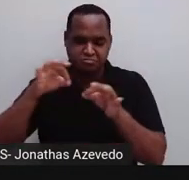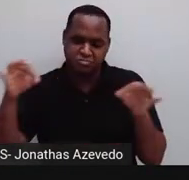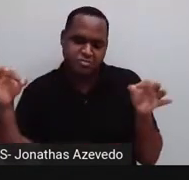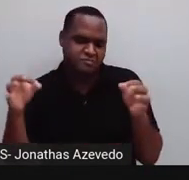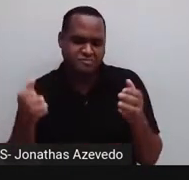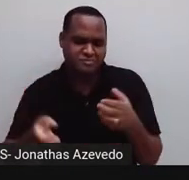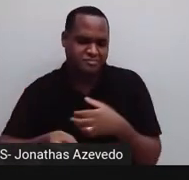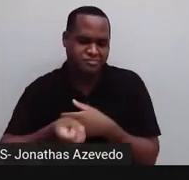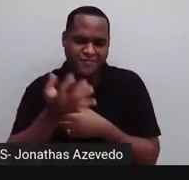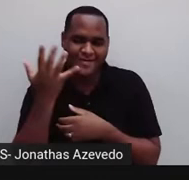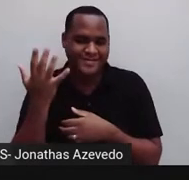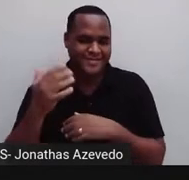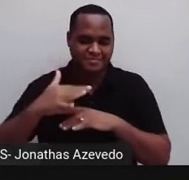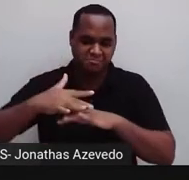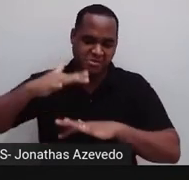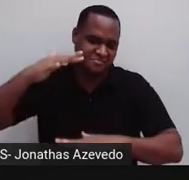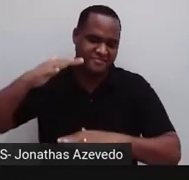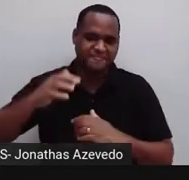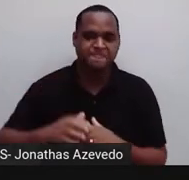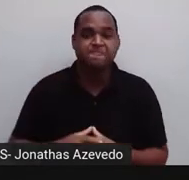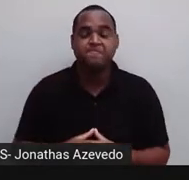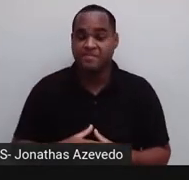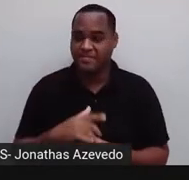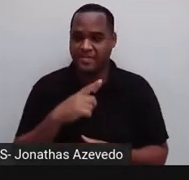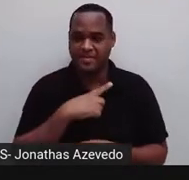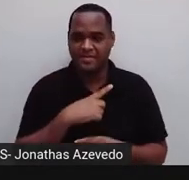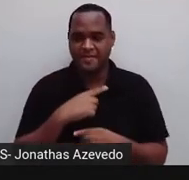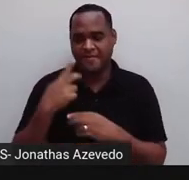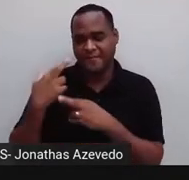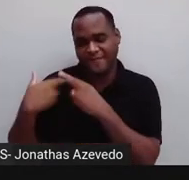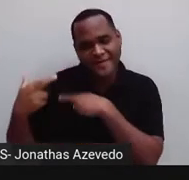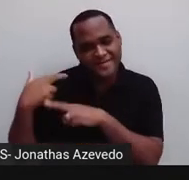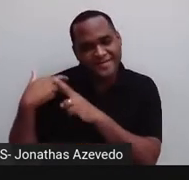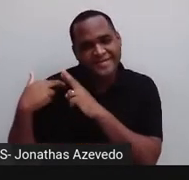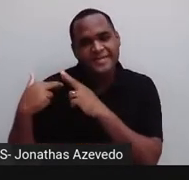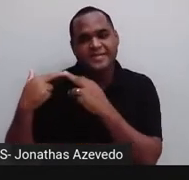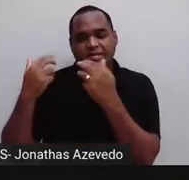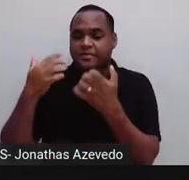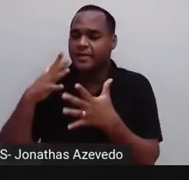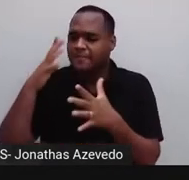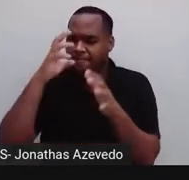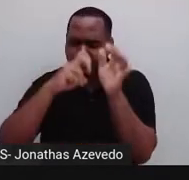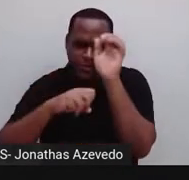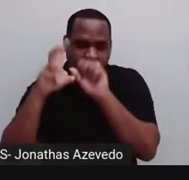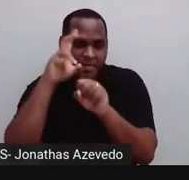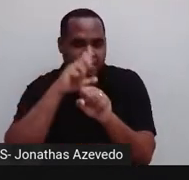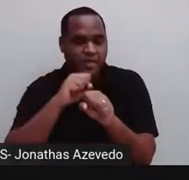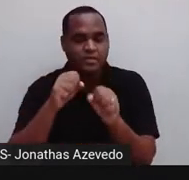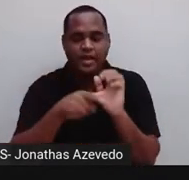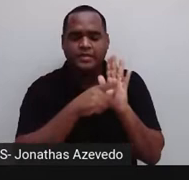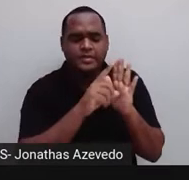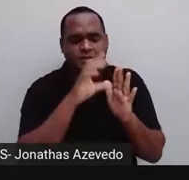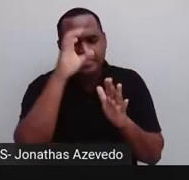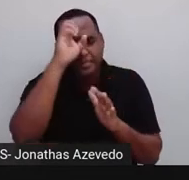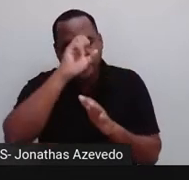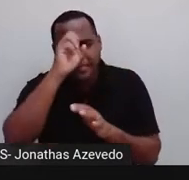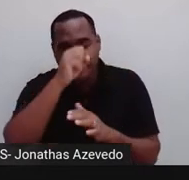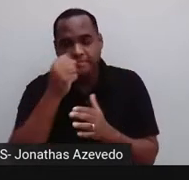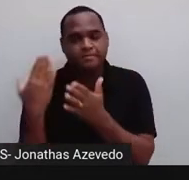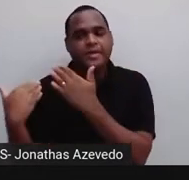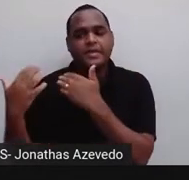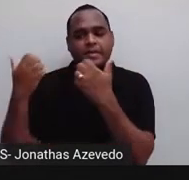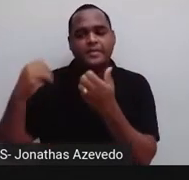estivesse fazendo aquela revisão geral, né? Claro que não de tudo,